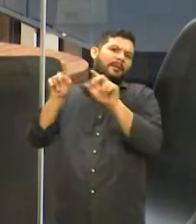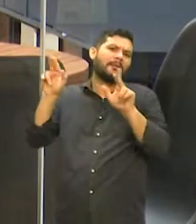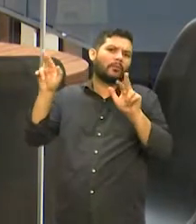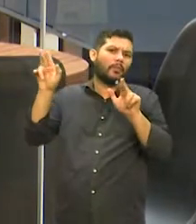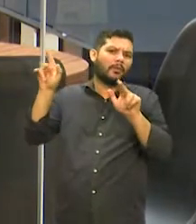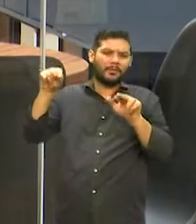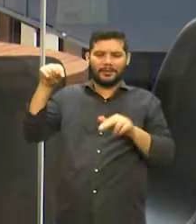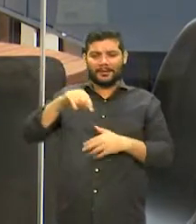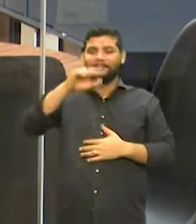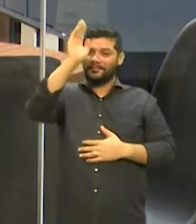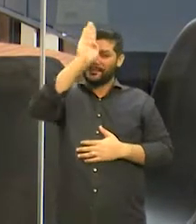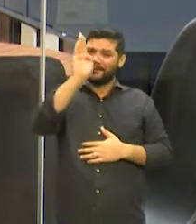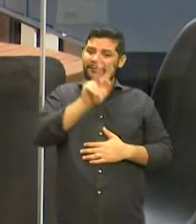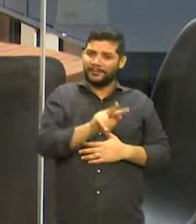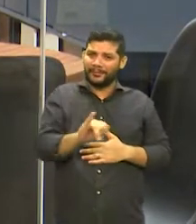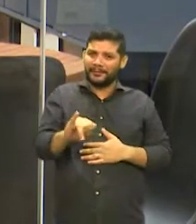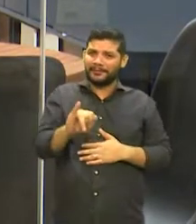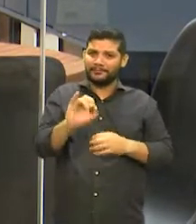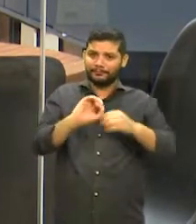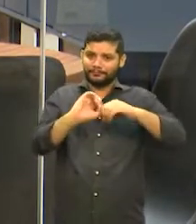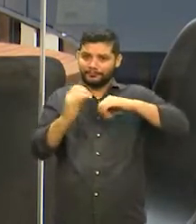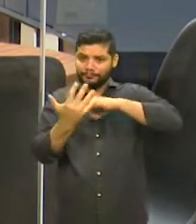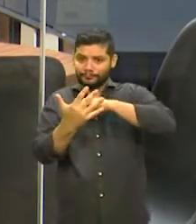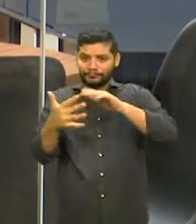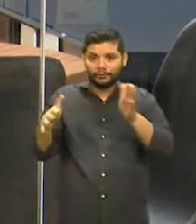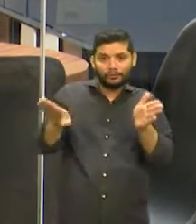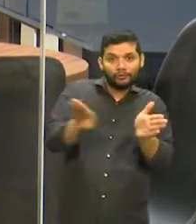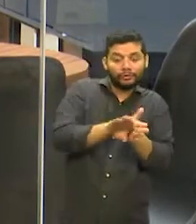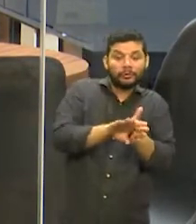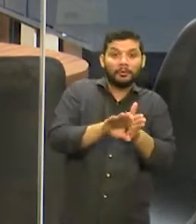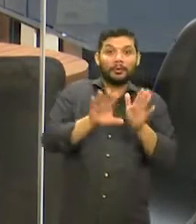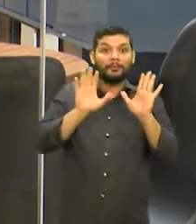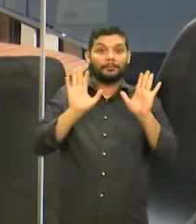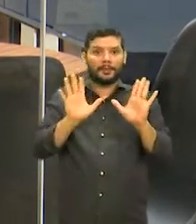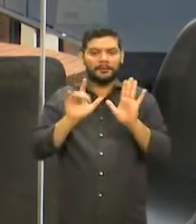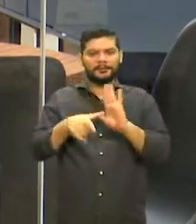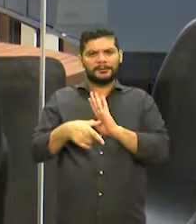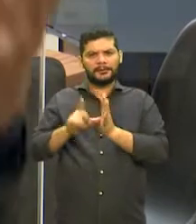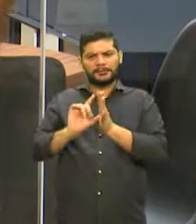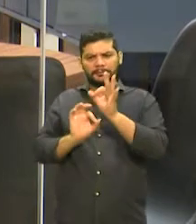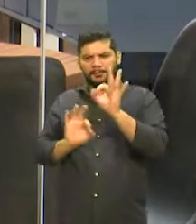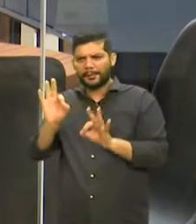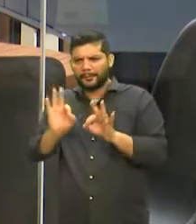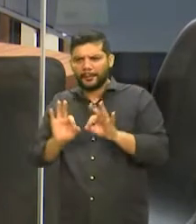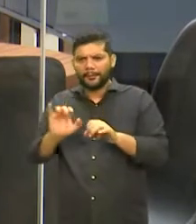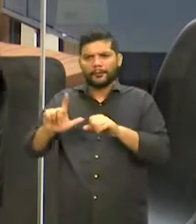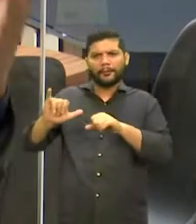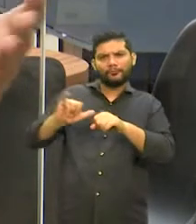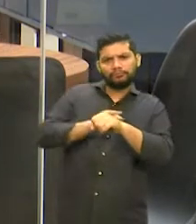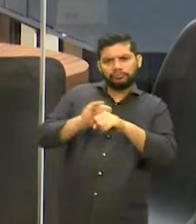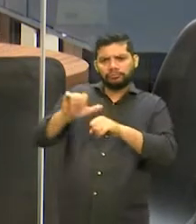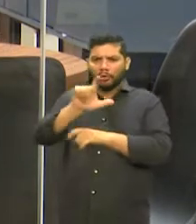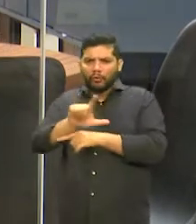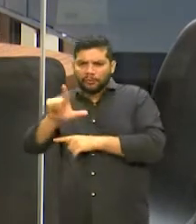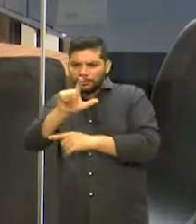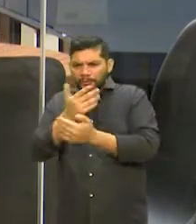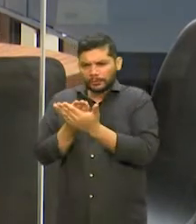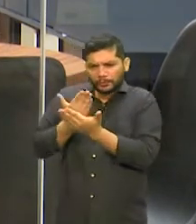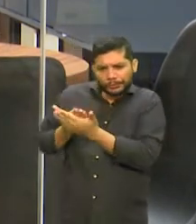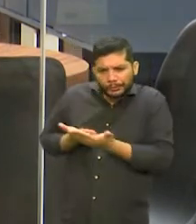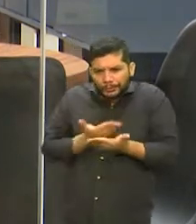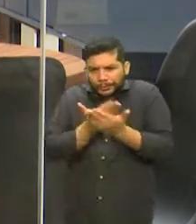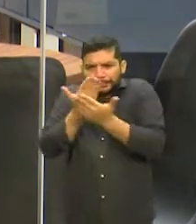acontecer aqui no Brasil também com a chegada da pandemia. Então, nós começamos a nos preparar com logísticas e estratégias para que toda a nossa equipe